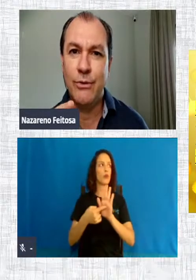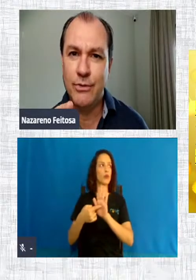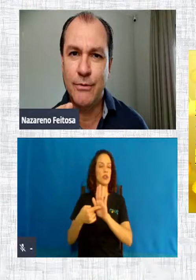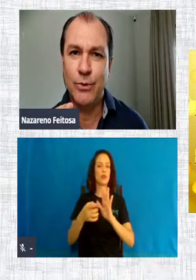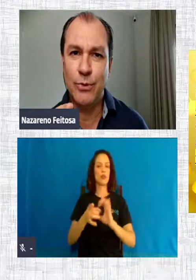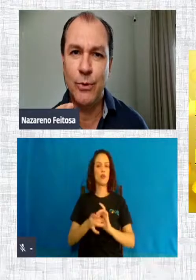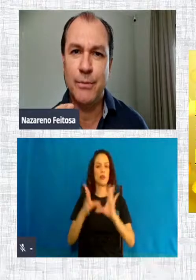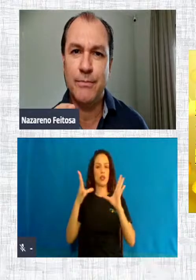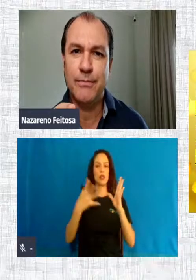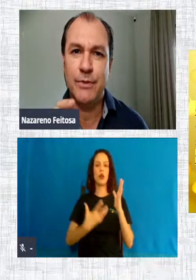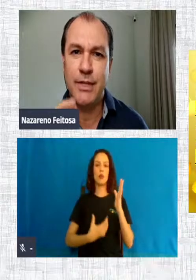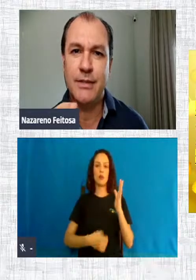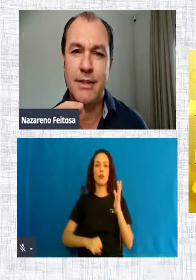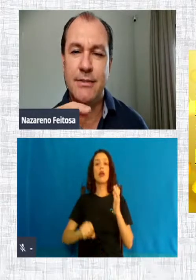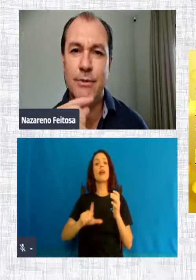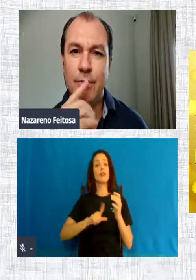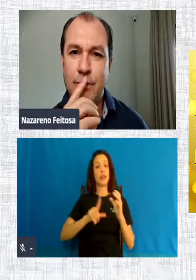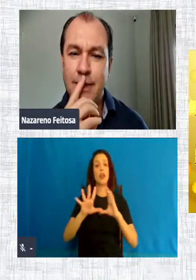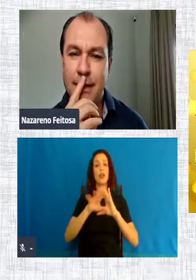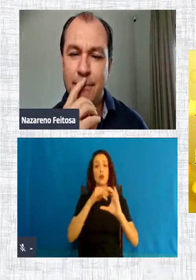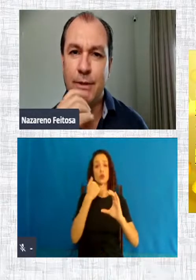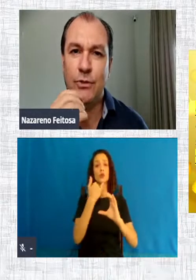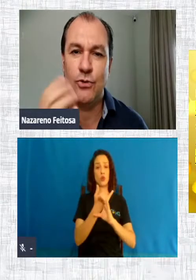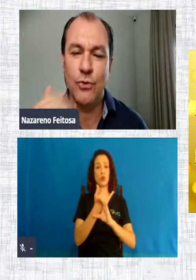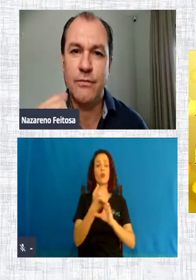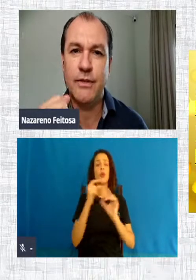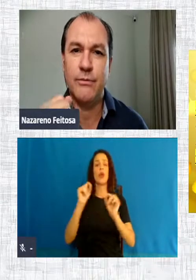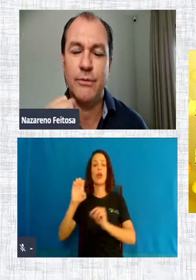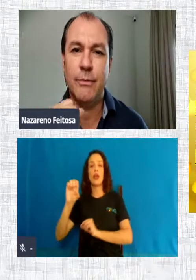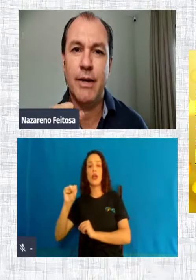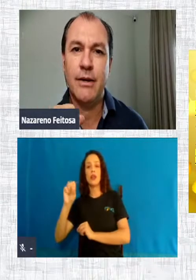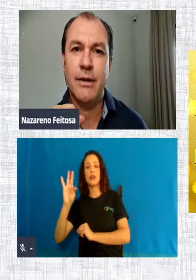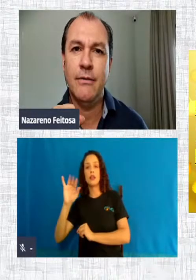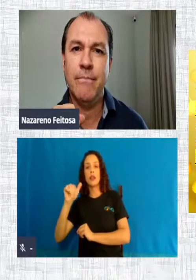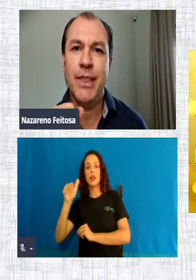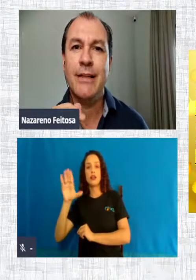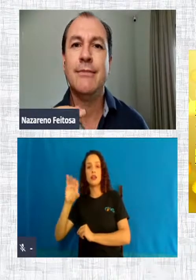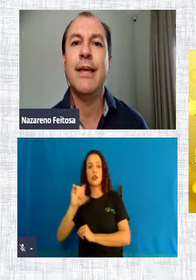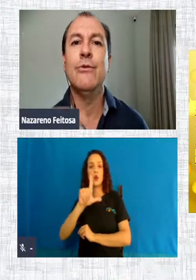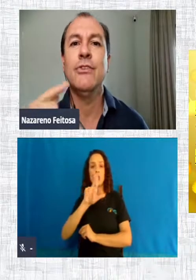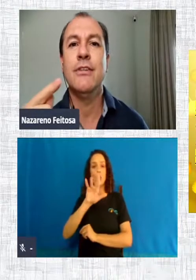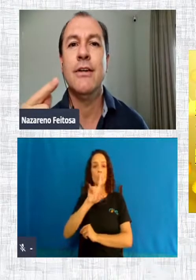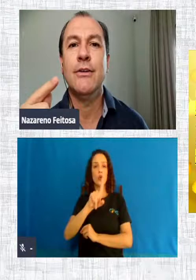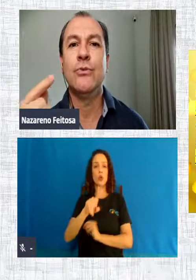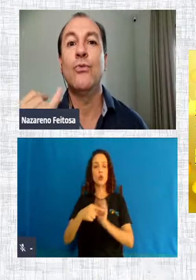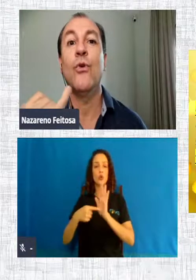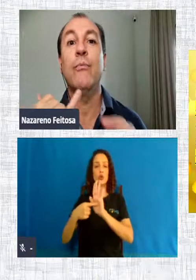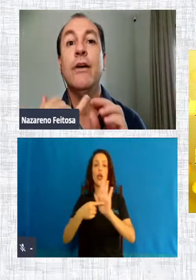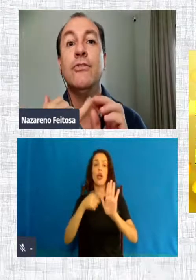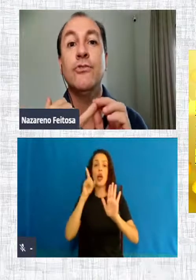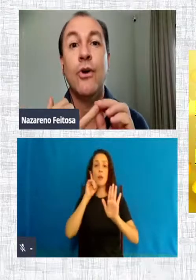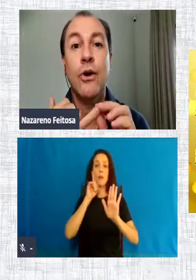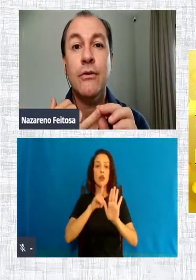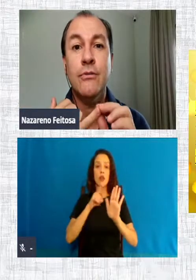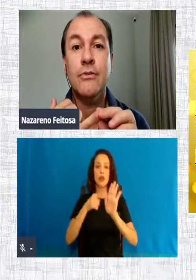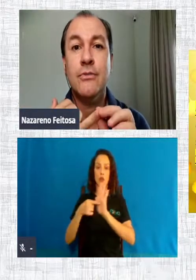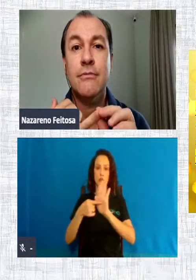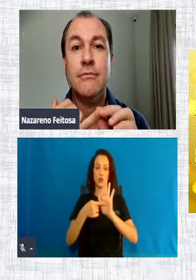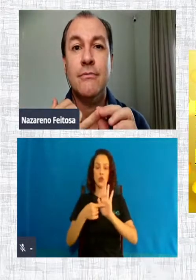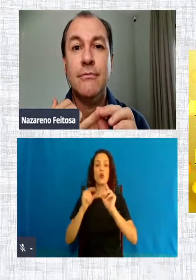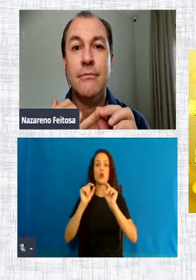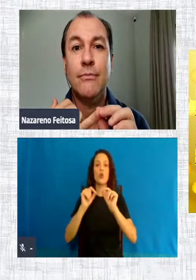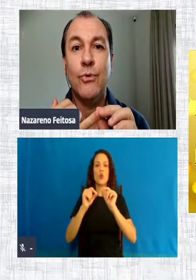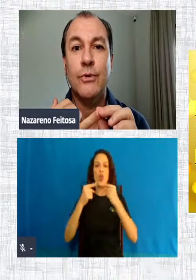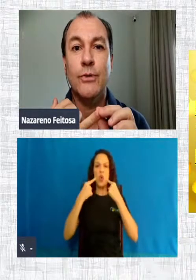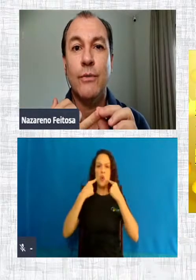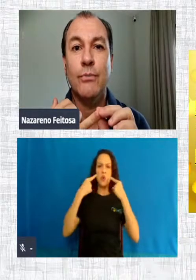Money tem, inclusive no YouTube, foi da Estação da Luz, que ela patrocinou a vinda, é um filme americano, denunciando o comércio de órgãos